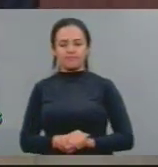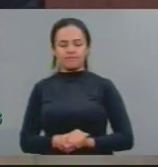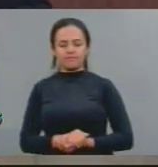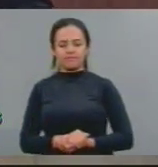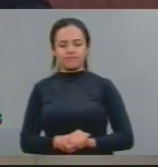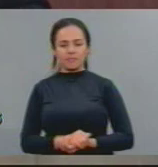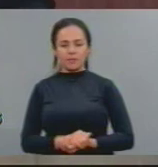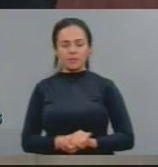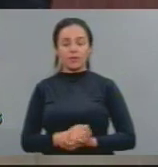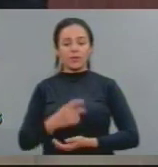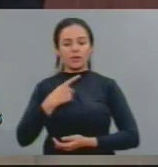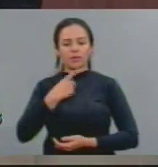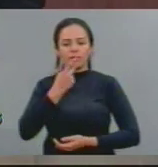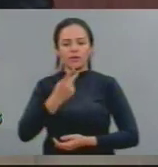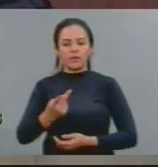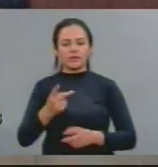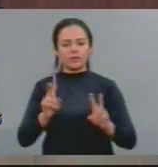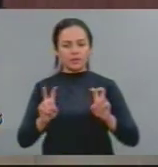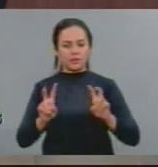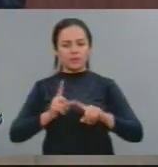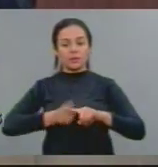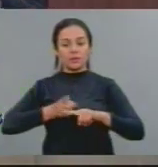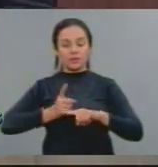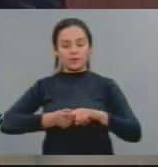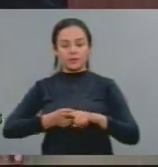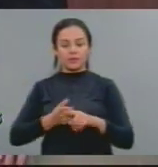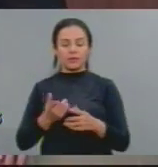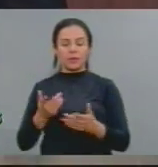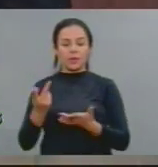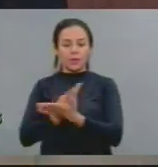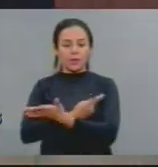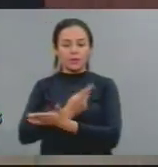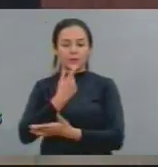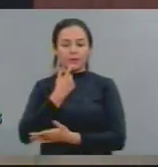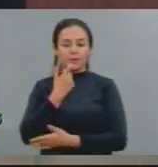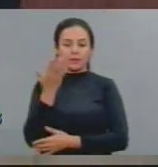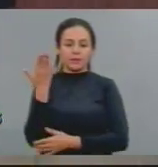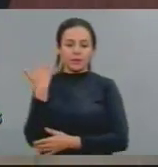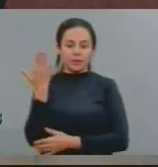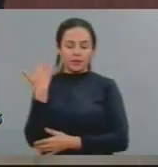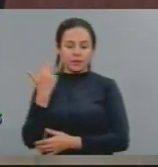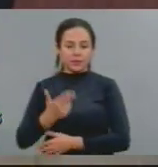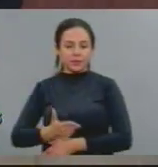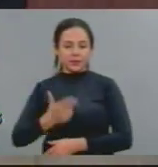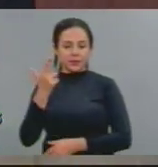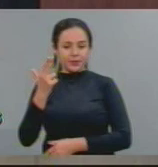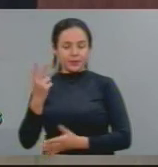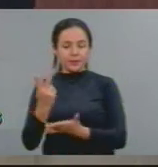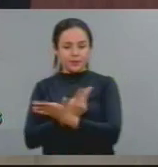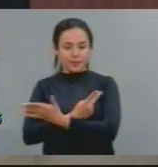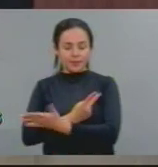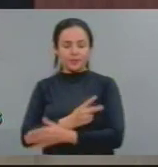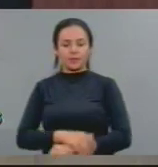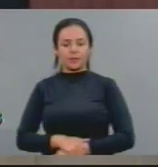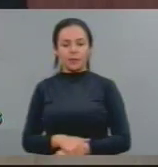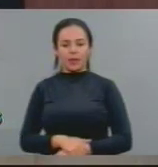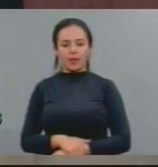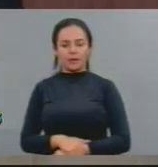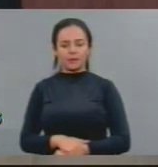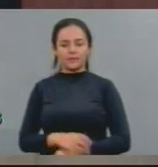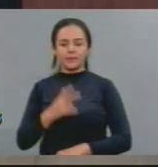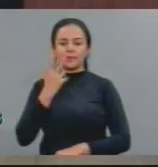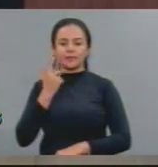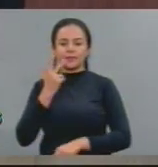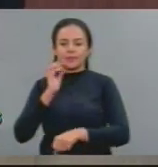Digo isso, não só pelos eventos mais recentes de pistolagem que aconteceram no